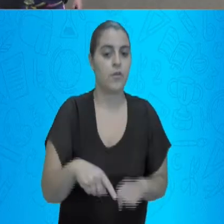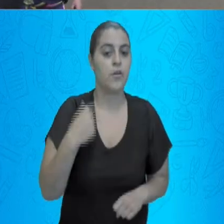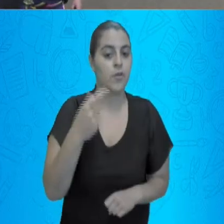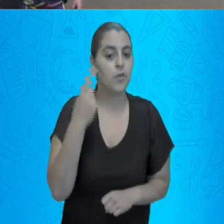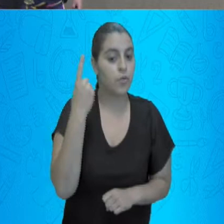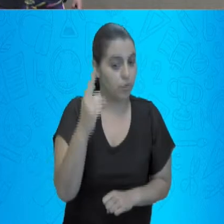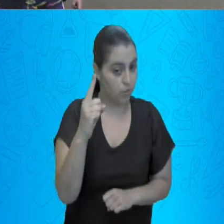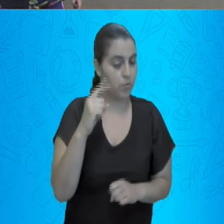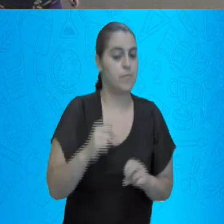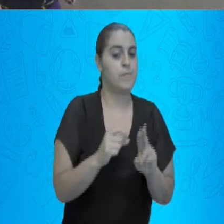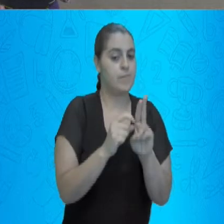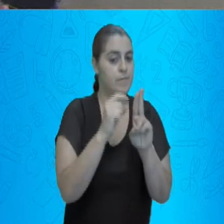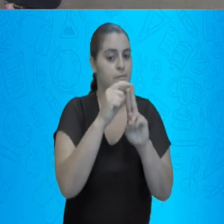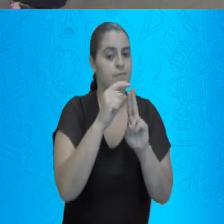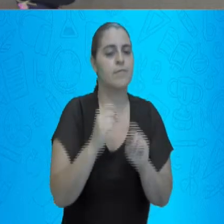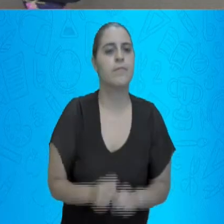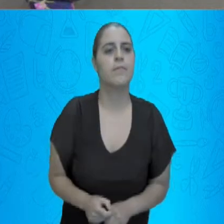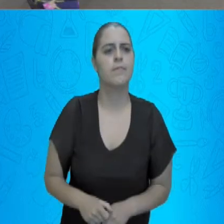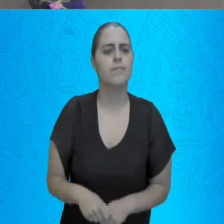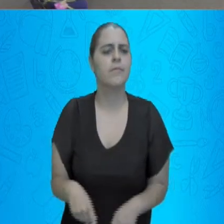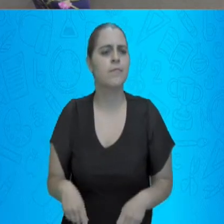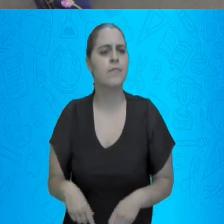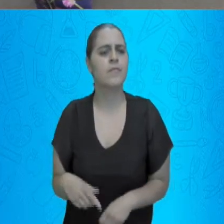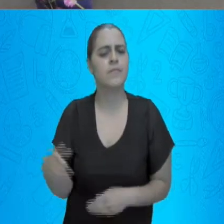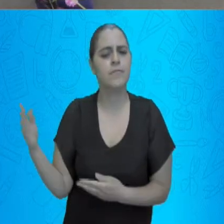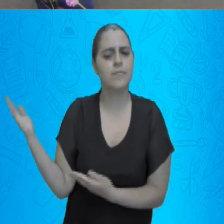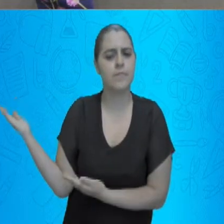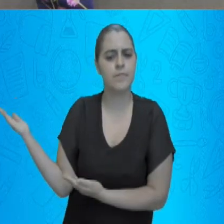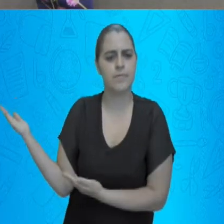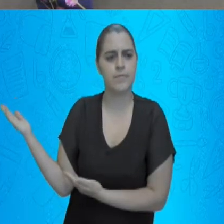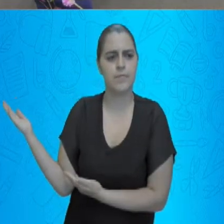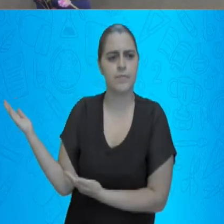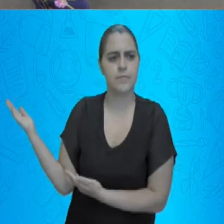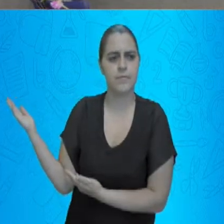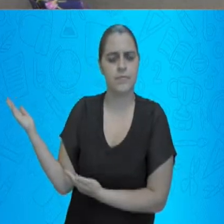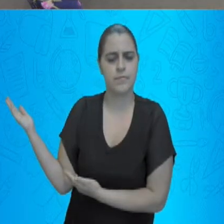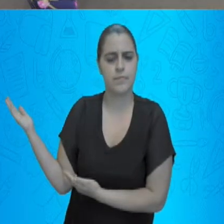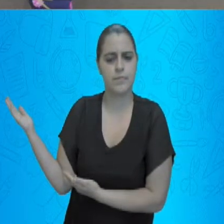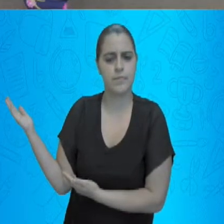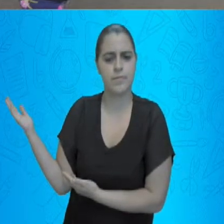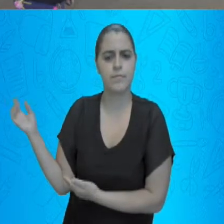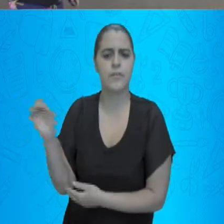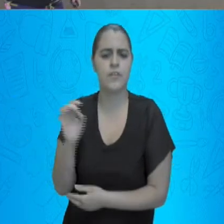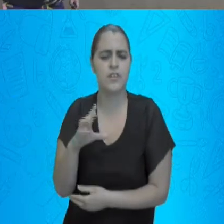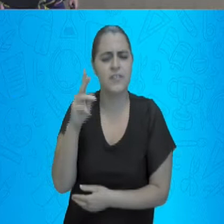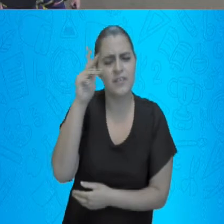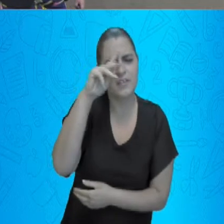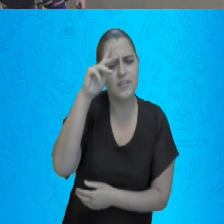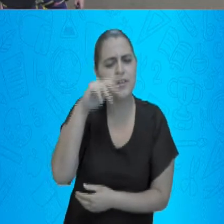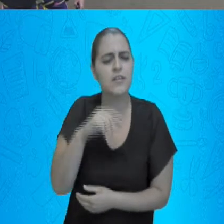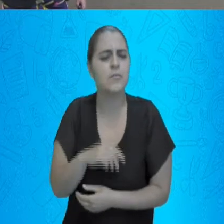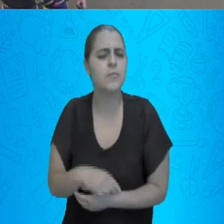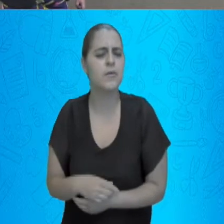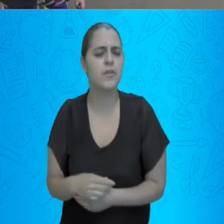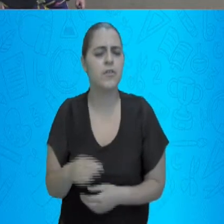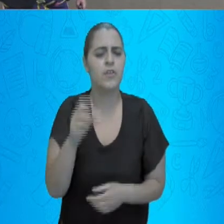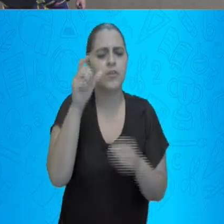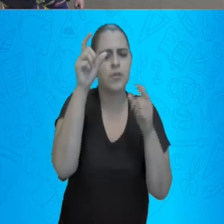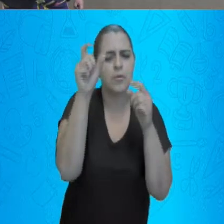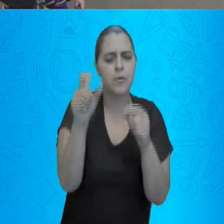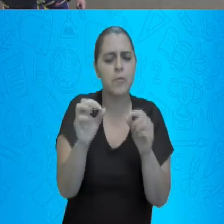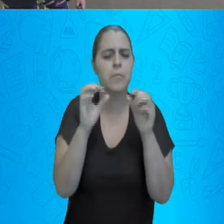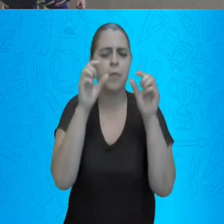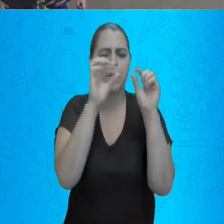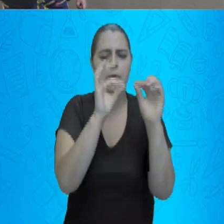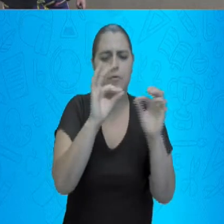dezena. Então, ele está aqui. Só que vocês lembram que eu falei que uma ordem tem